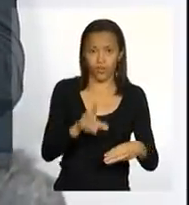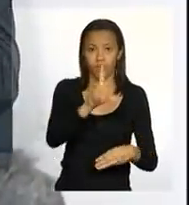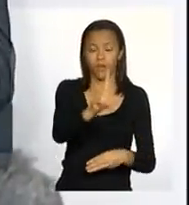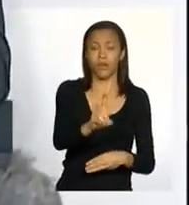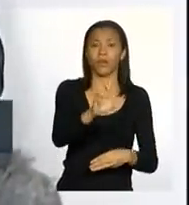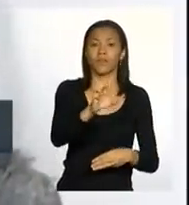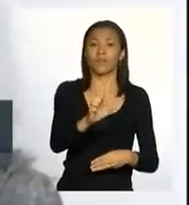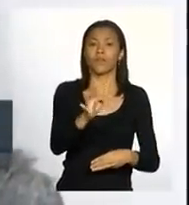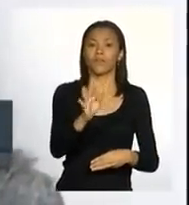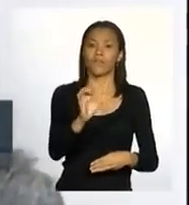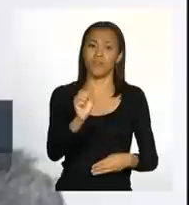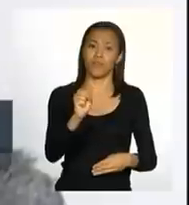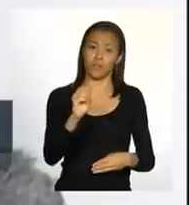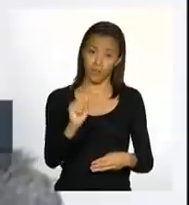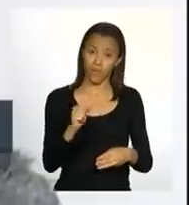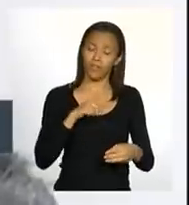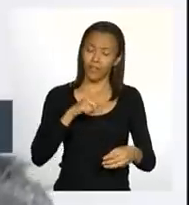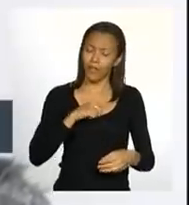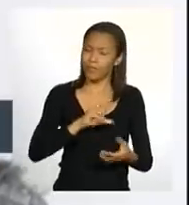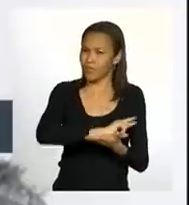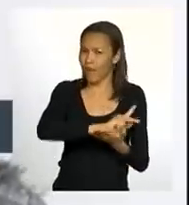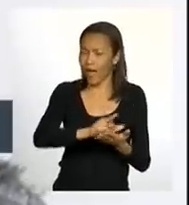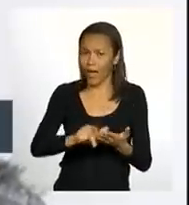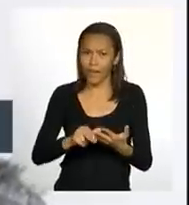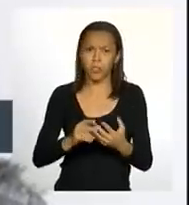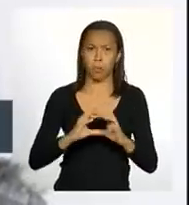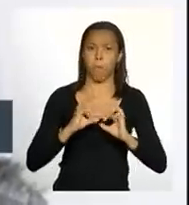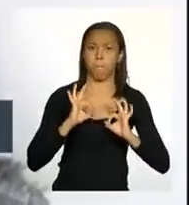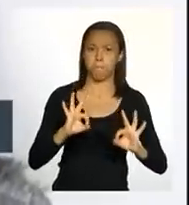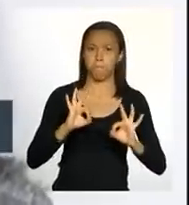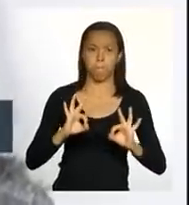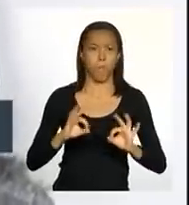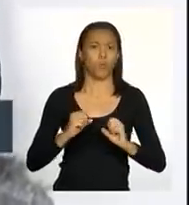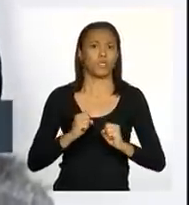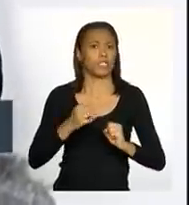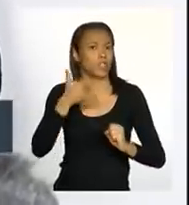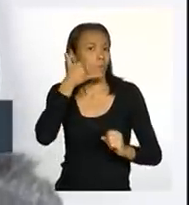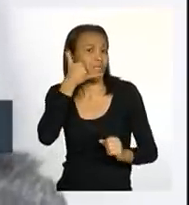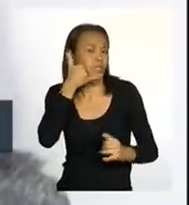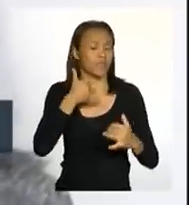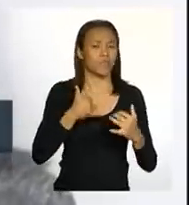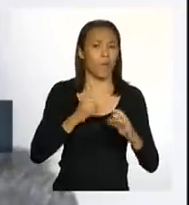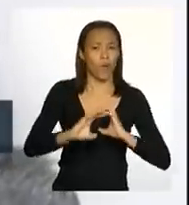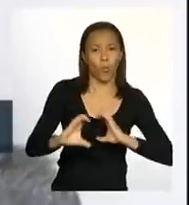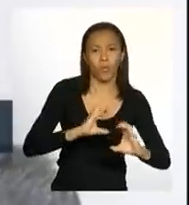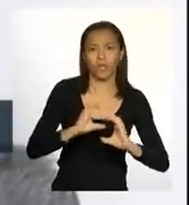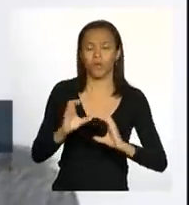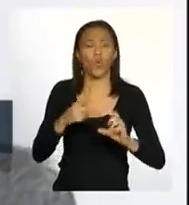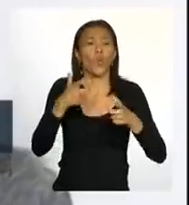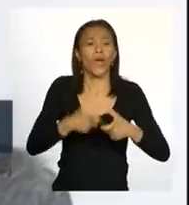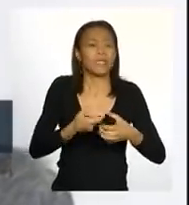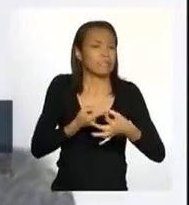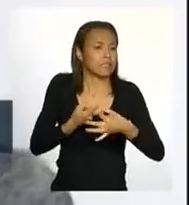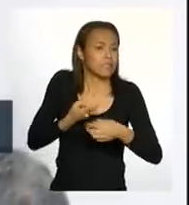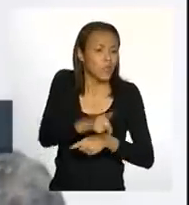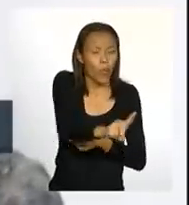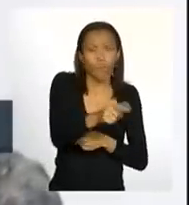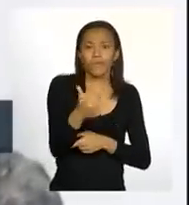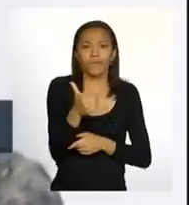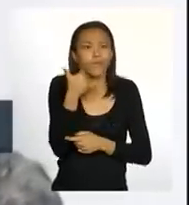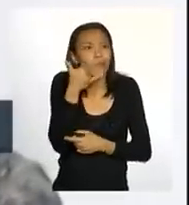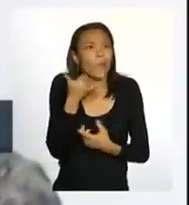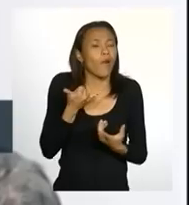tem agora também toda a estrutura de comunicação para a estrutura de comunicação em locais que não têm acesso a celular também,